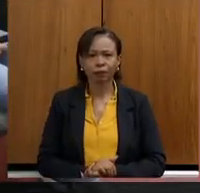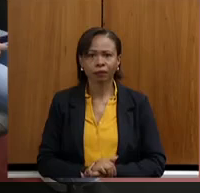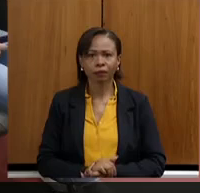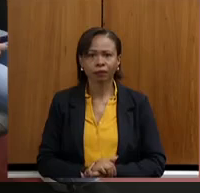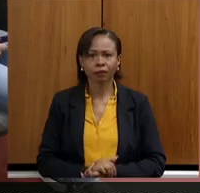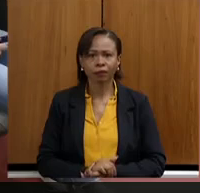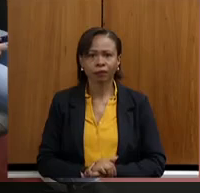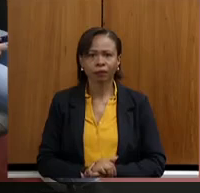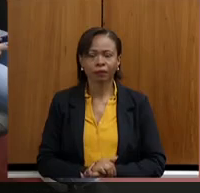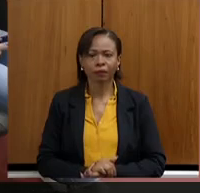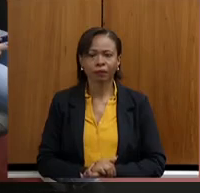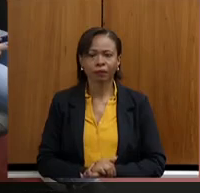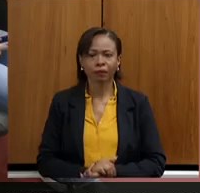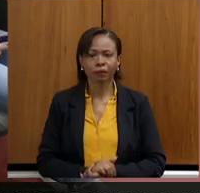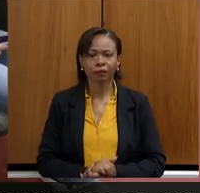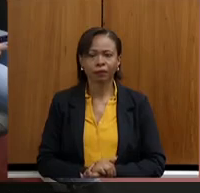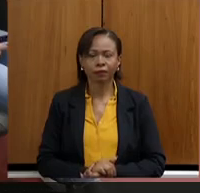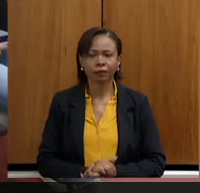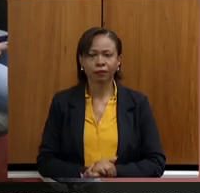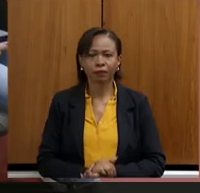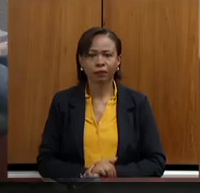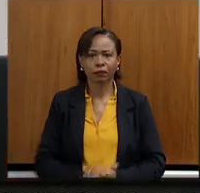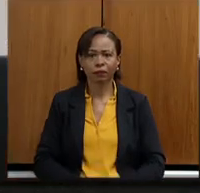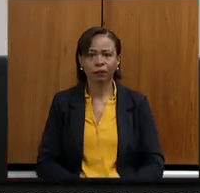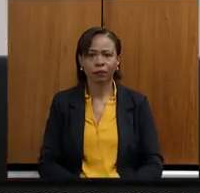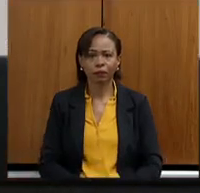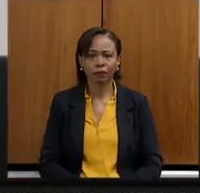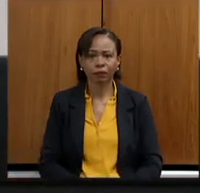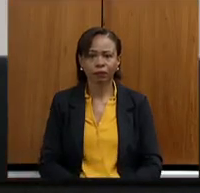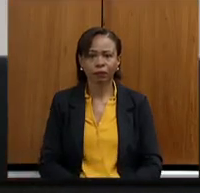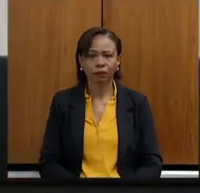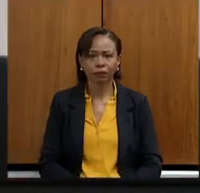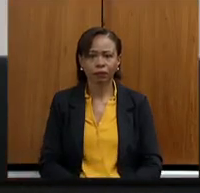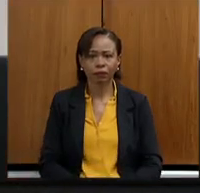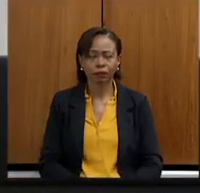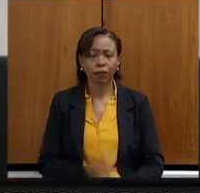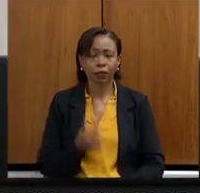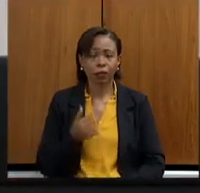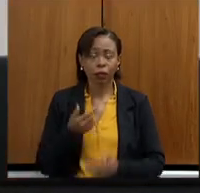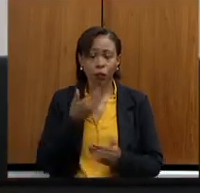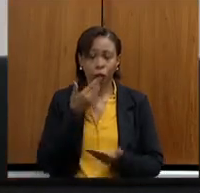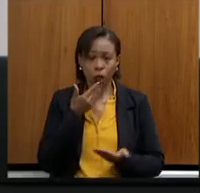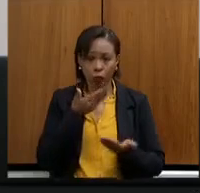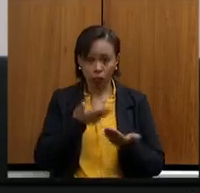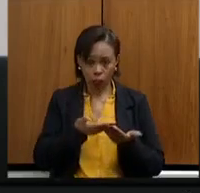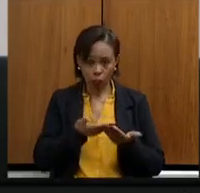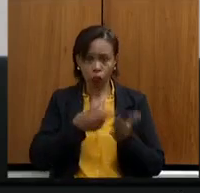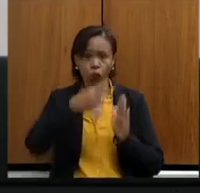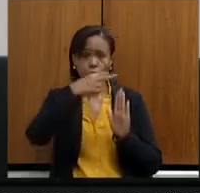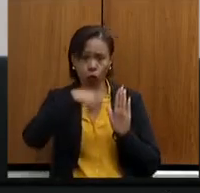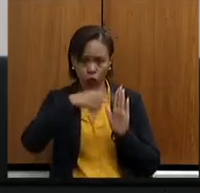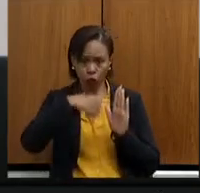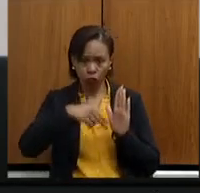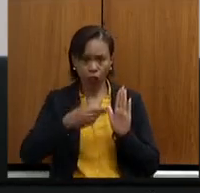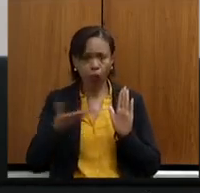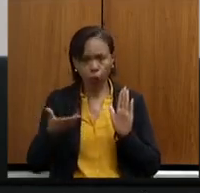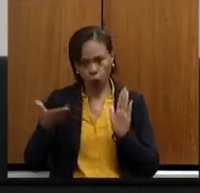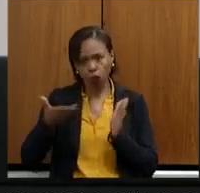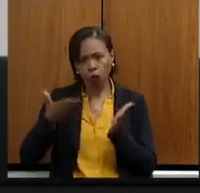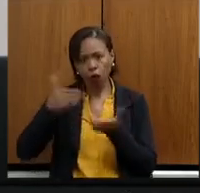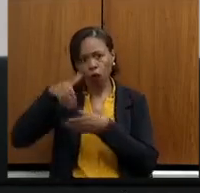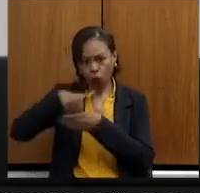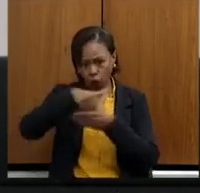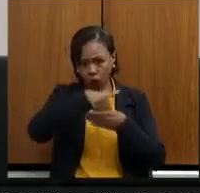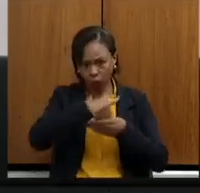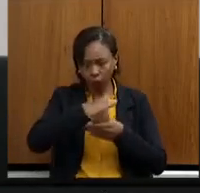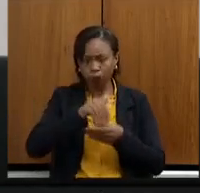Eu vou ler só os outros. Eu quero fazer aqui a leitura dos requerimentos que serão aprovados hoje. Eu vou